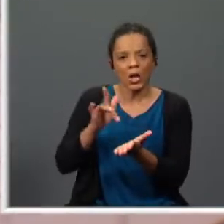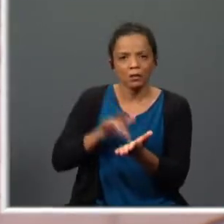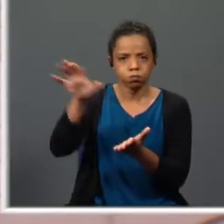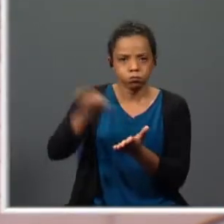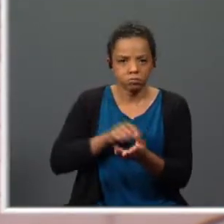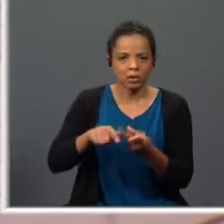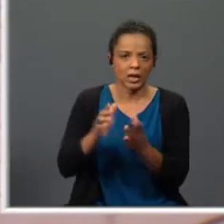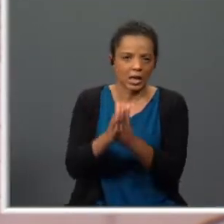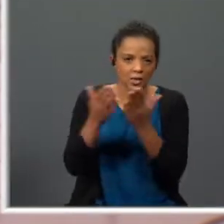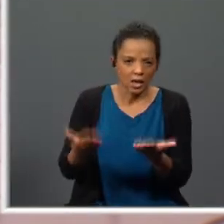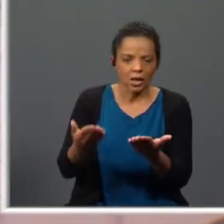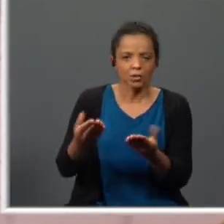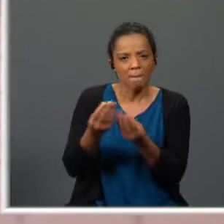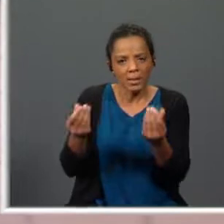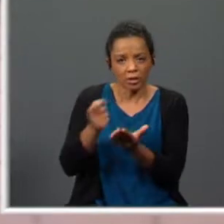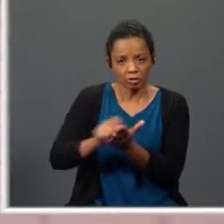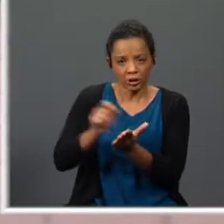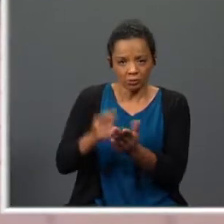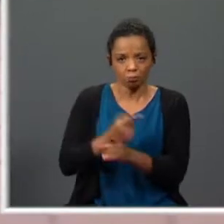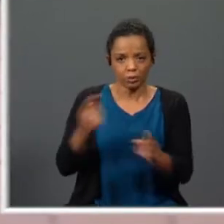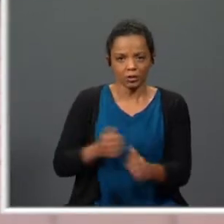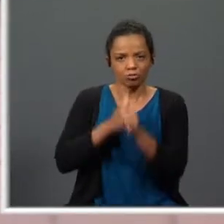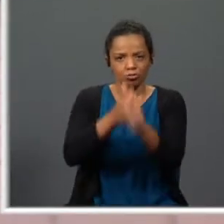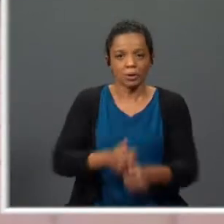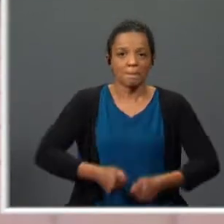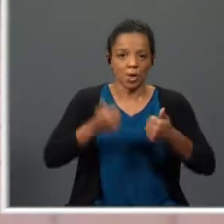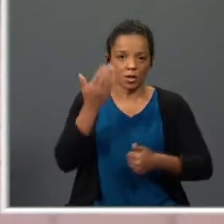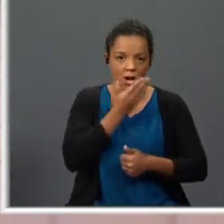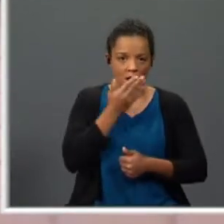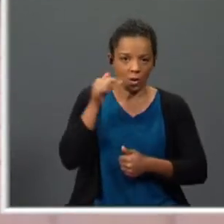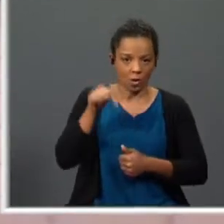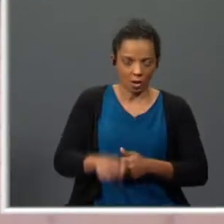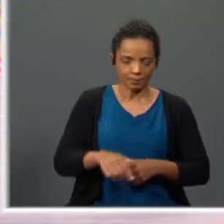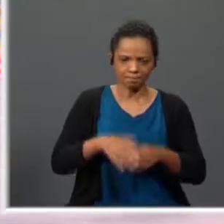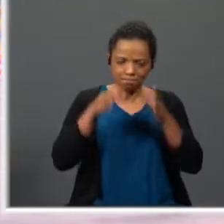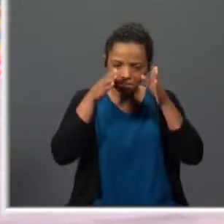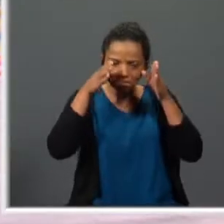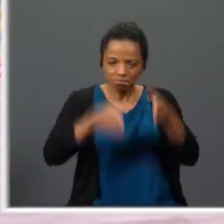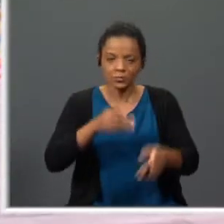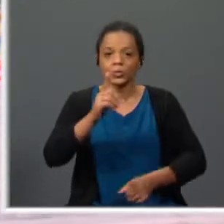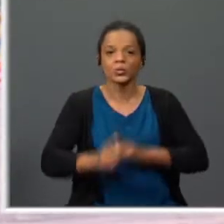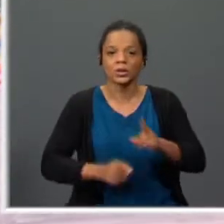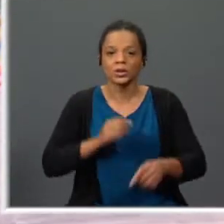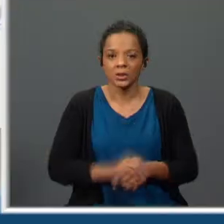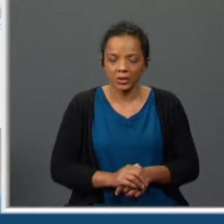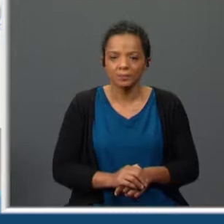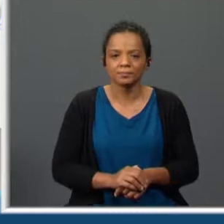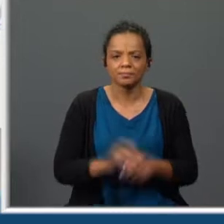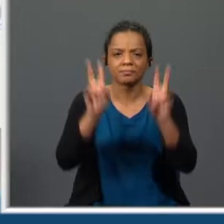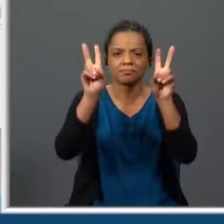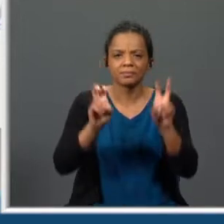caderno, material de escrita para acompanhares melhor o bloco de hoje que vai incidir sobre a cena da